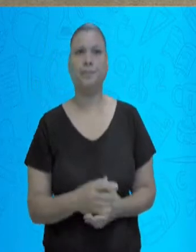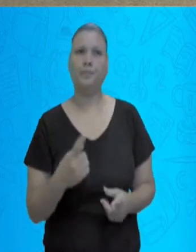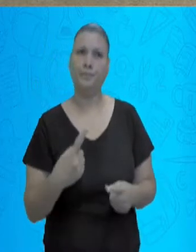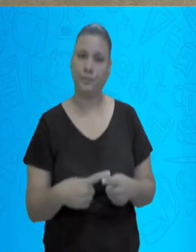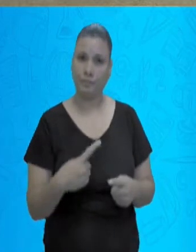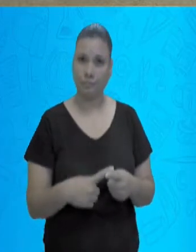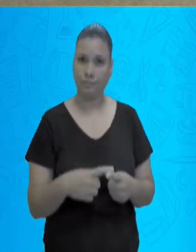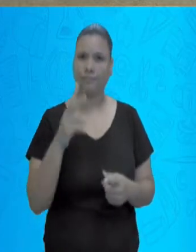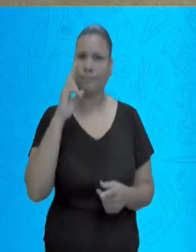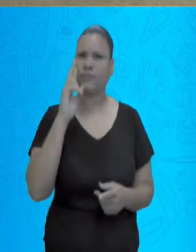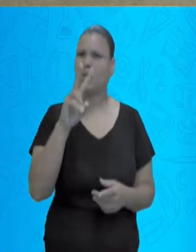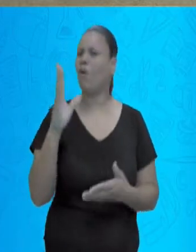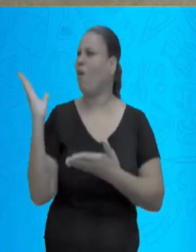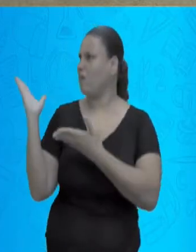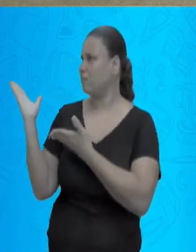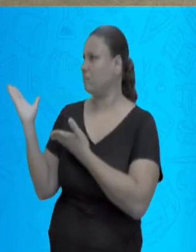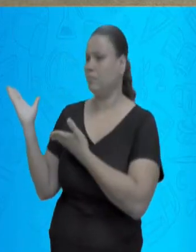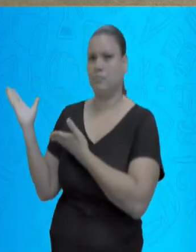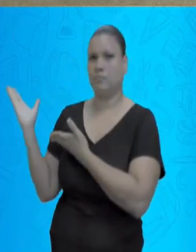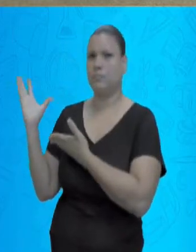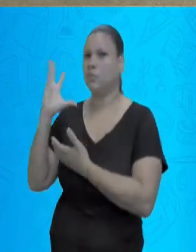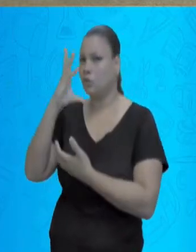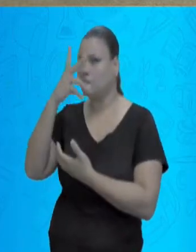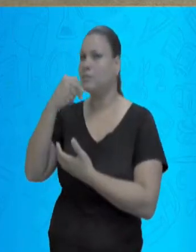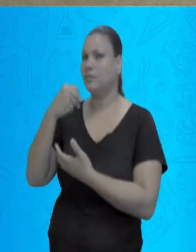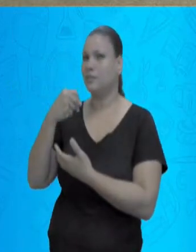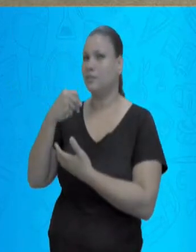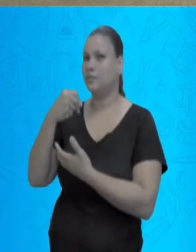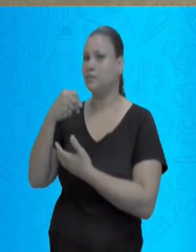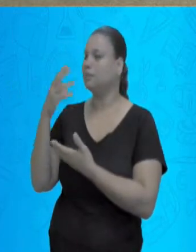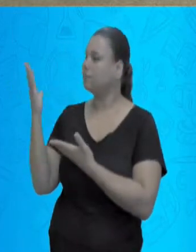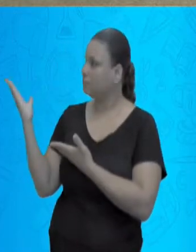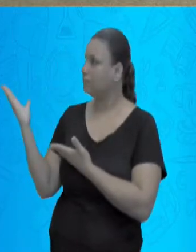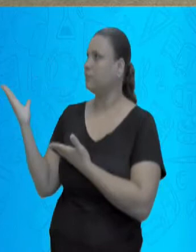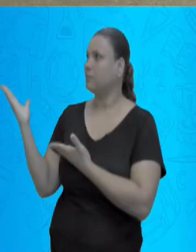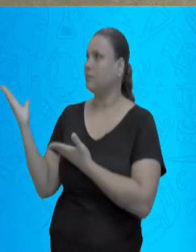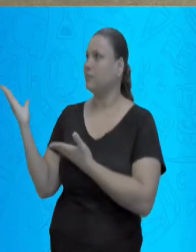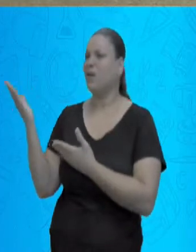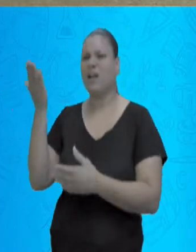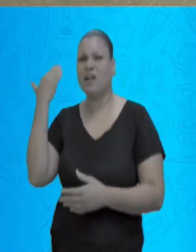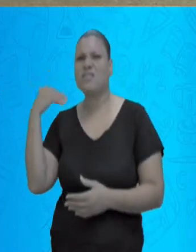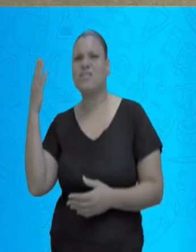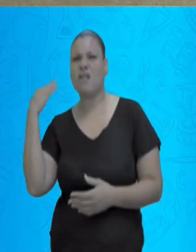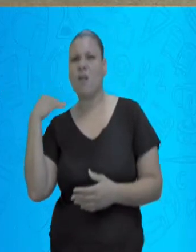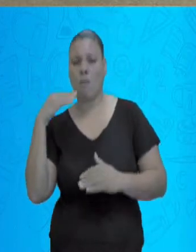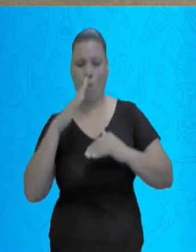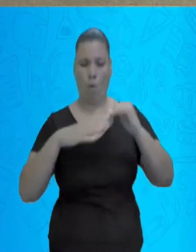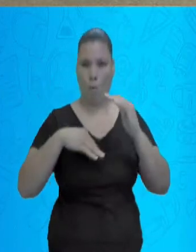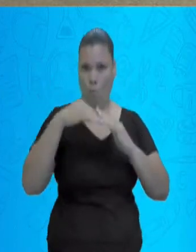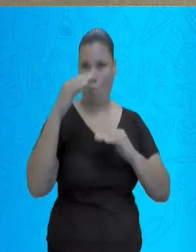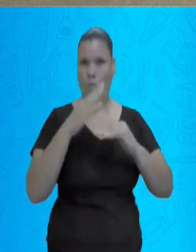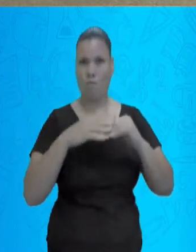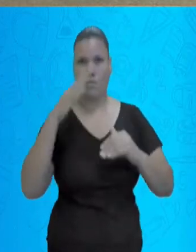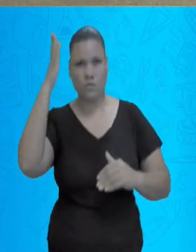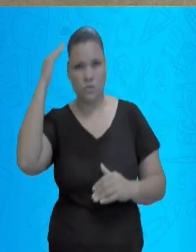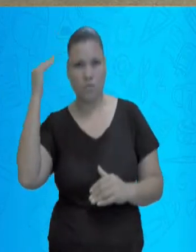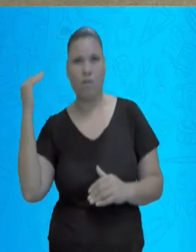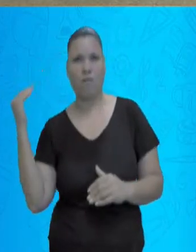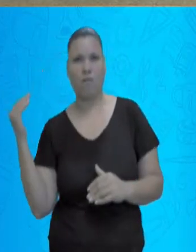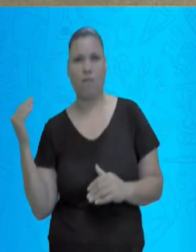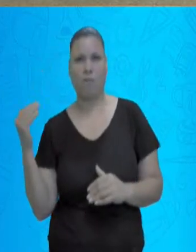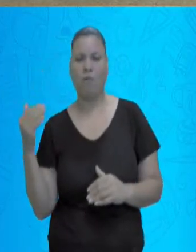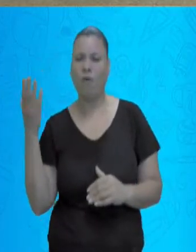Porque, nessa época, Jorge Sorrá, um grande artista, gente, um pintor, ele